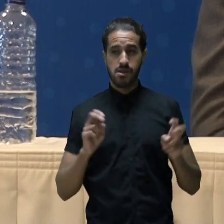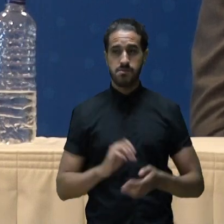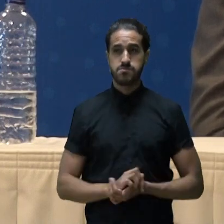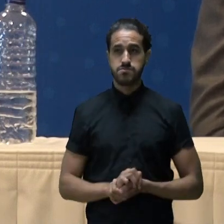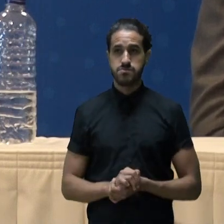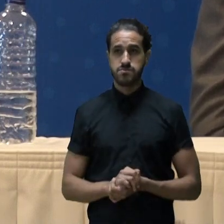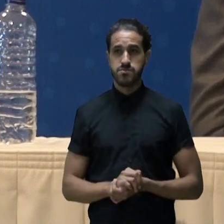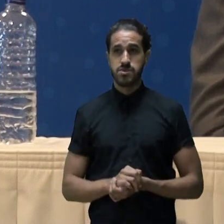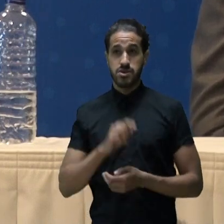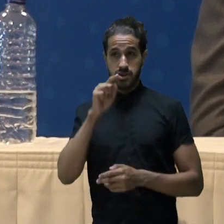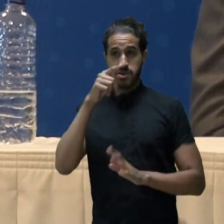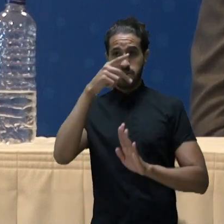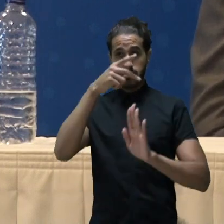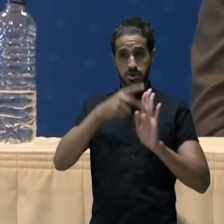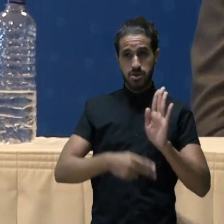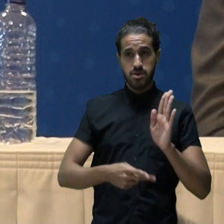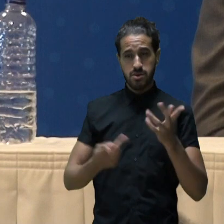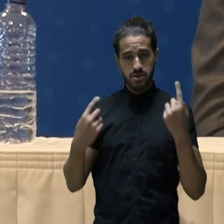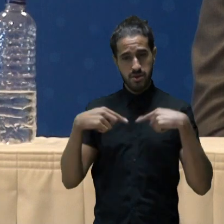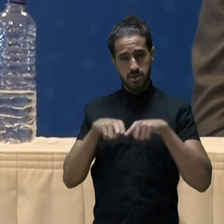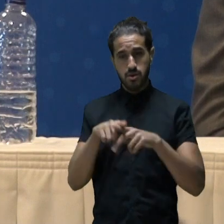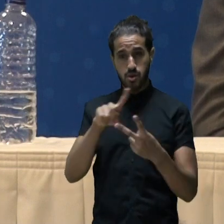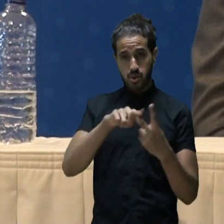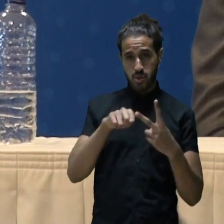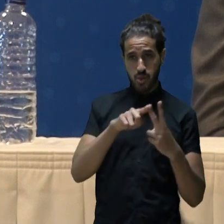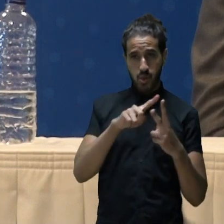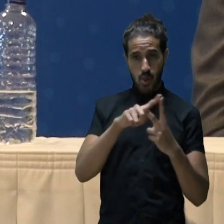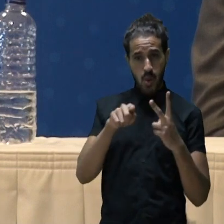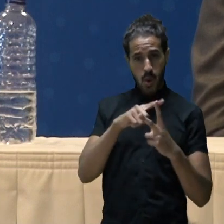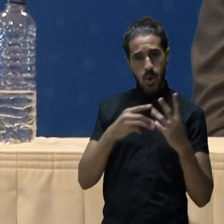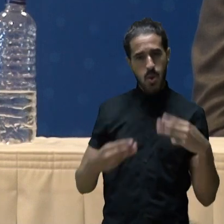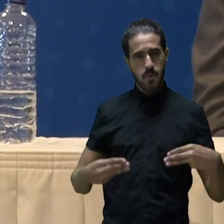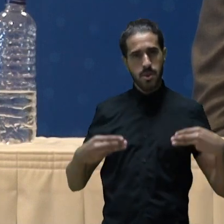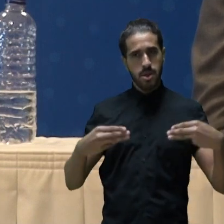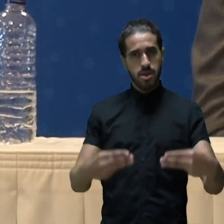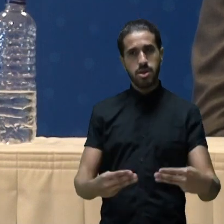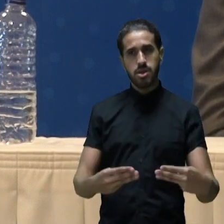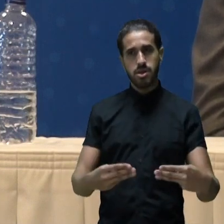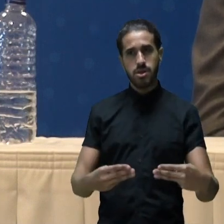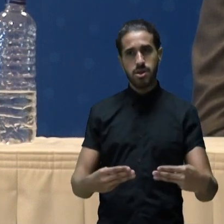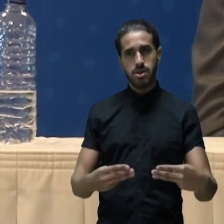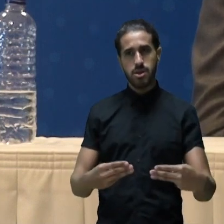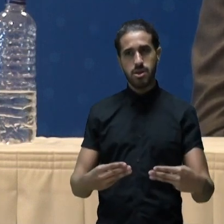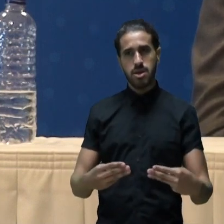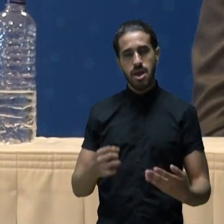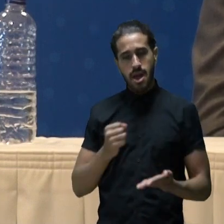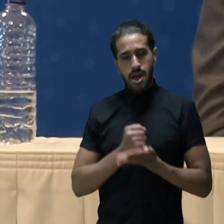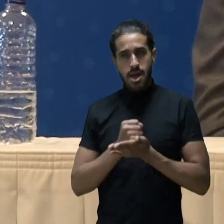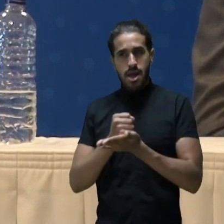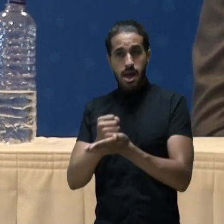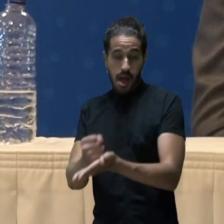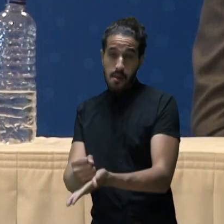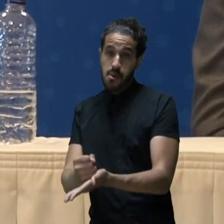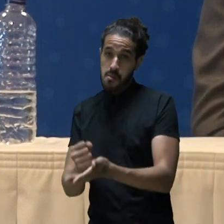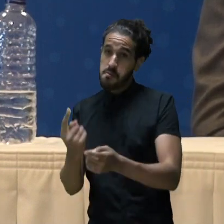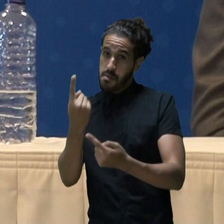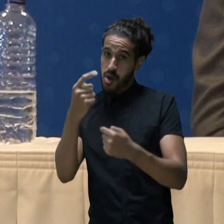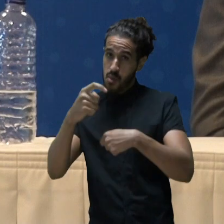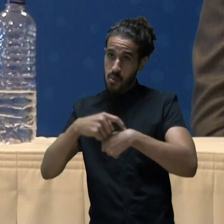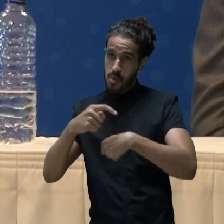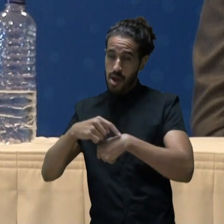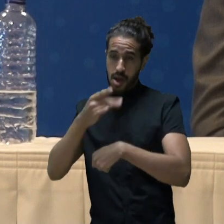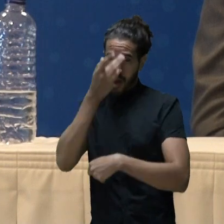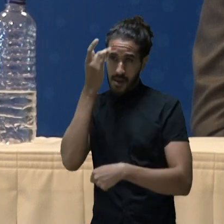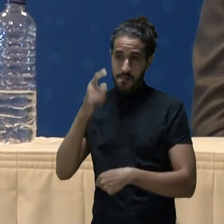que essa iniciativa conjunta dos dois ministérios estende a mão, num primeiro momento,